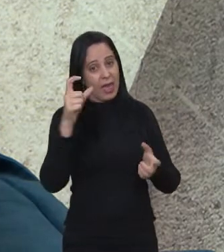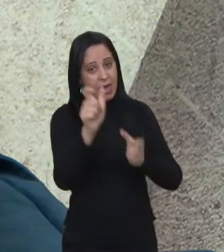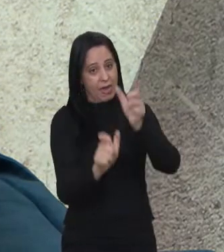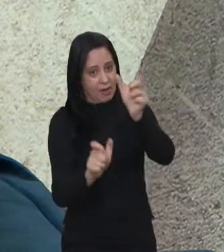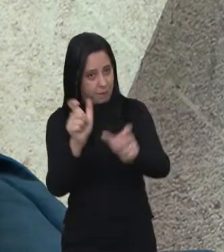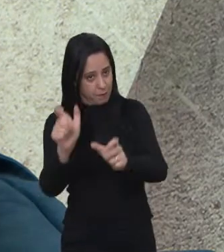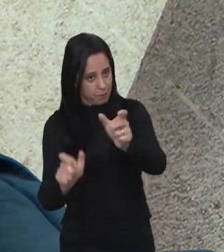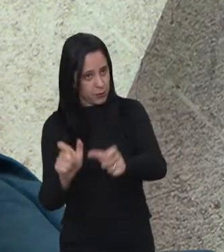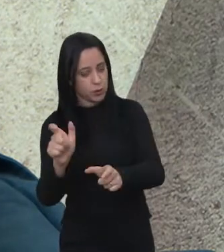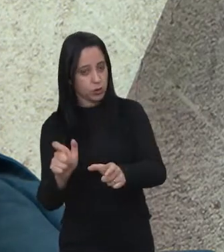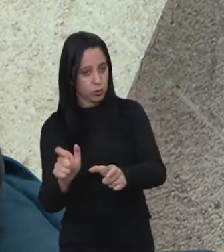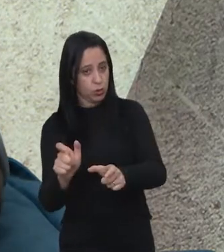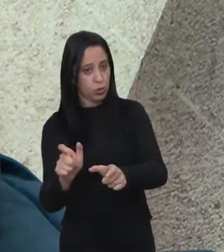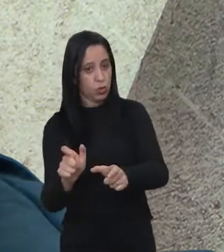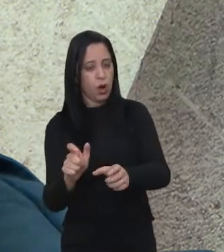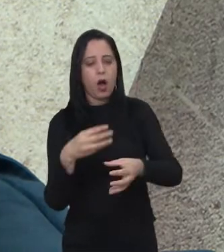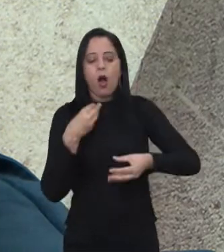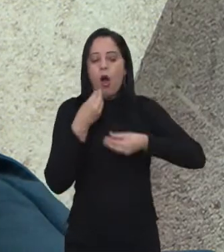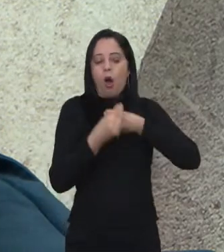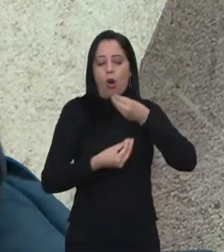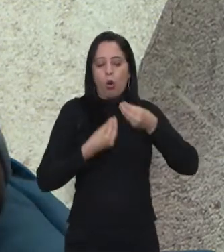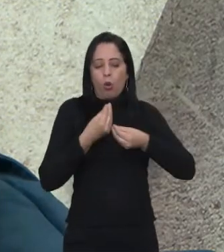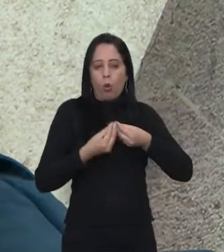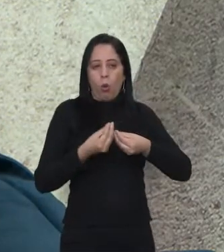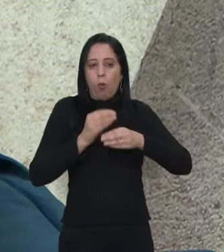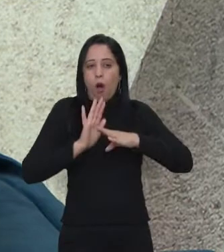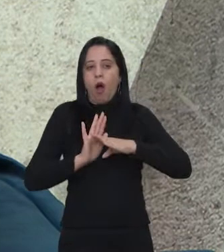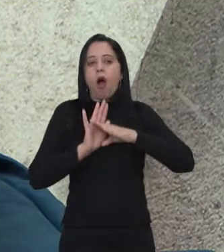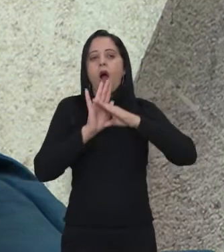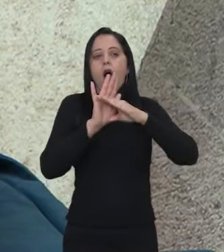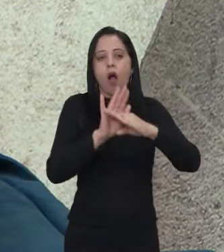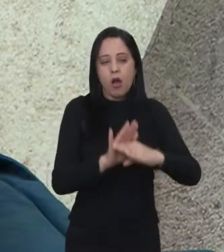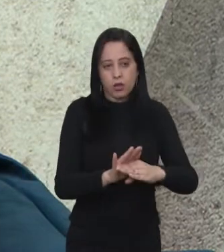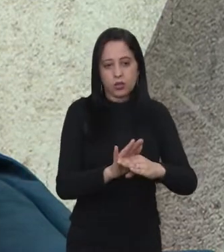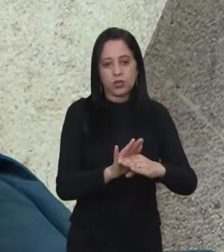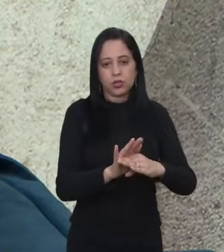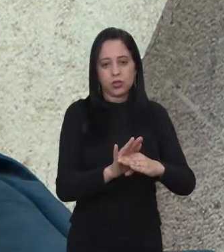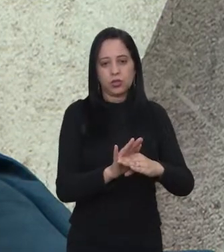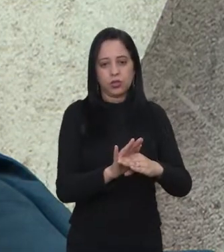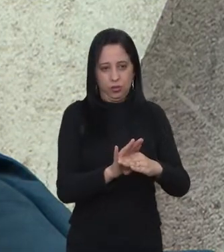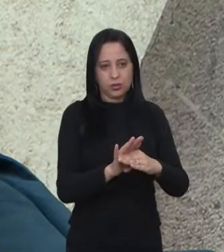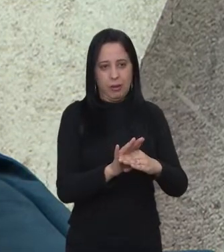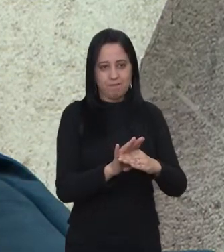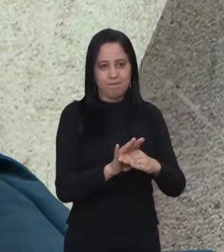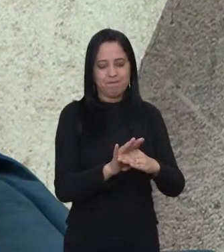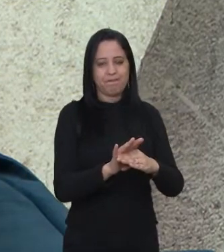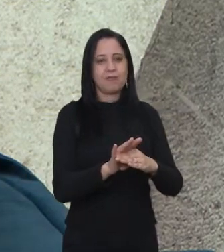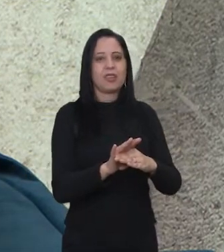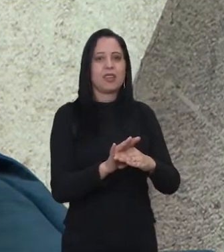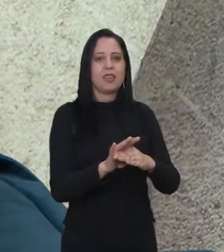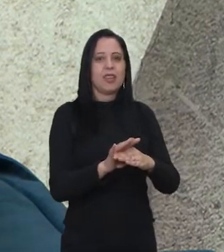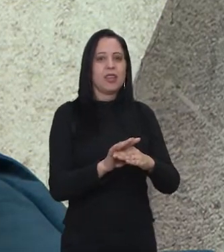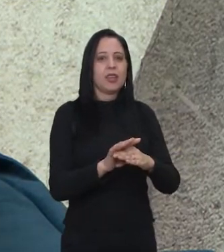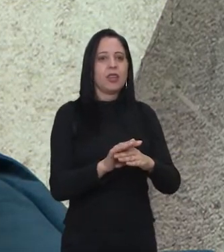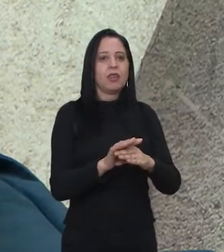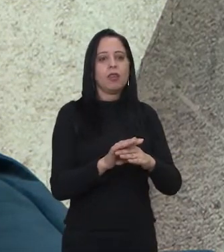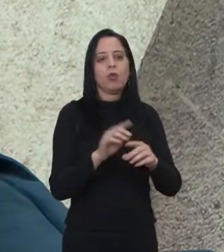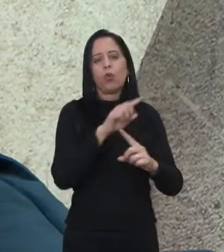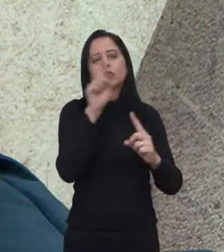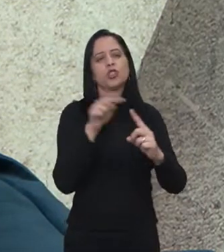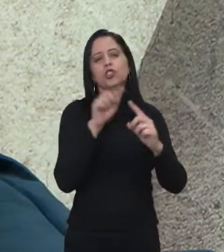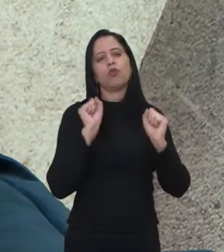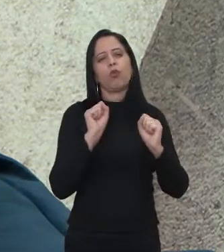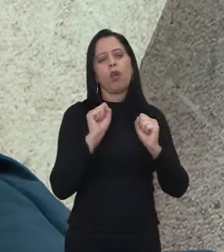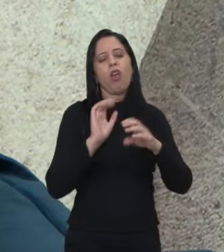ajudar. ajudar, eu acho que tem um ponto que é muito importante, para quem a gente está gerando tudo isso? É para a sociedade.